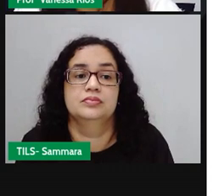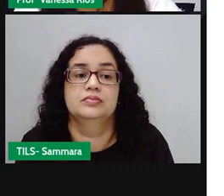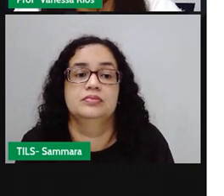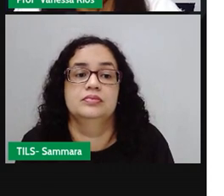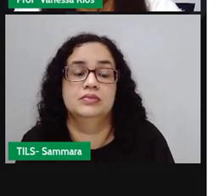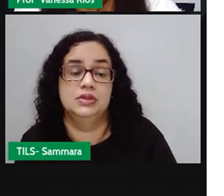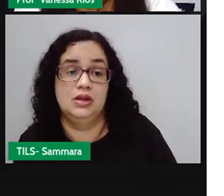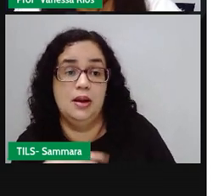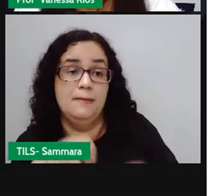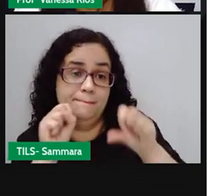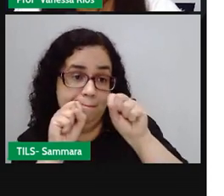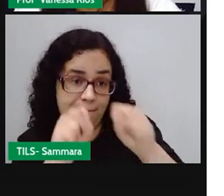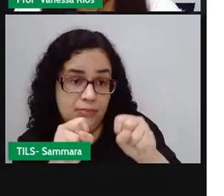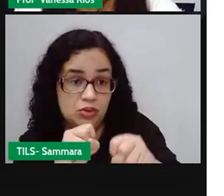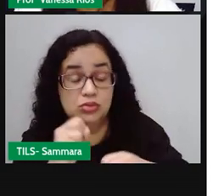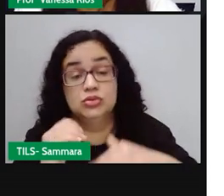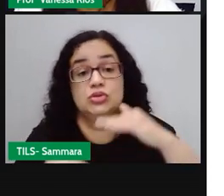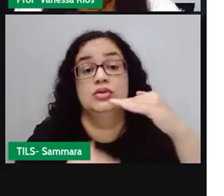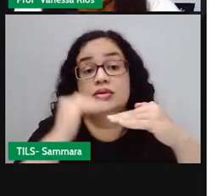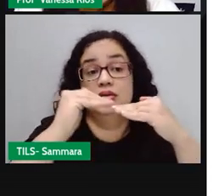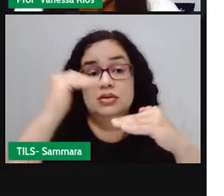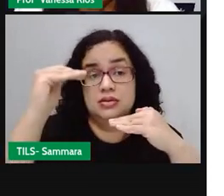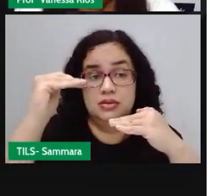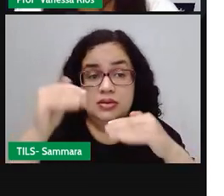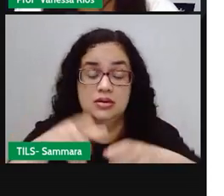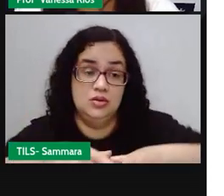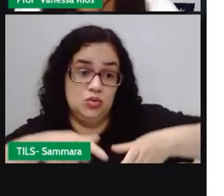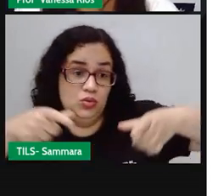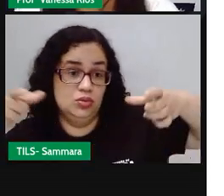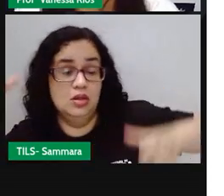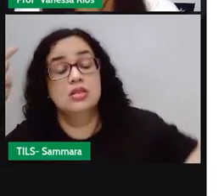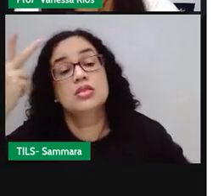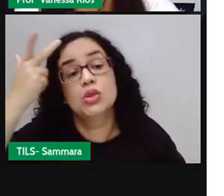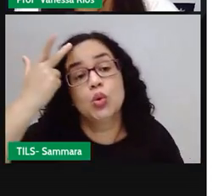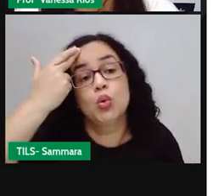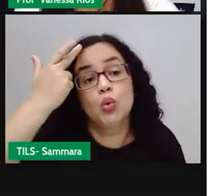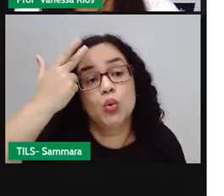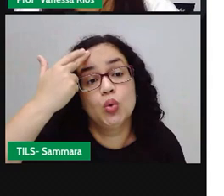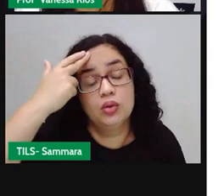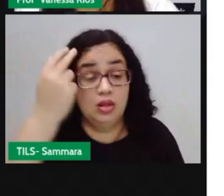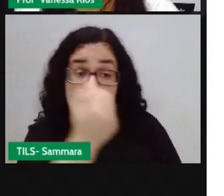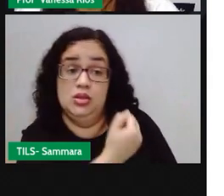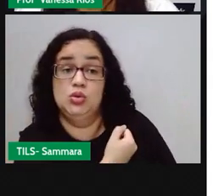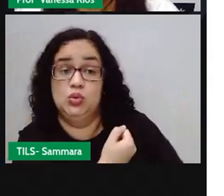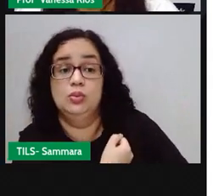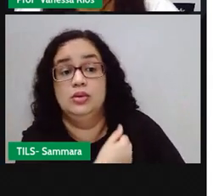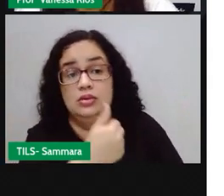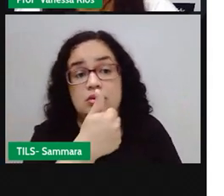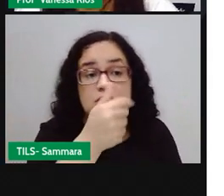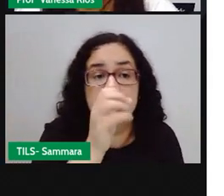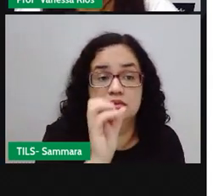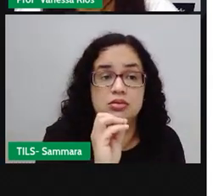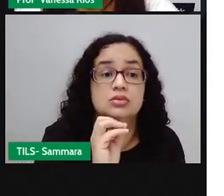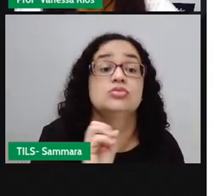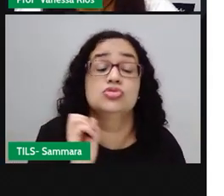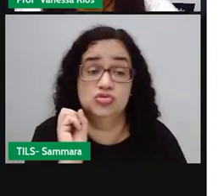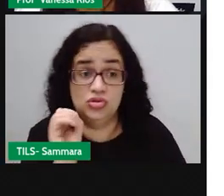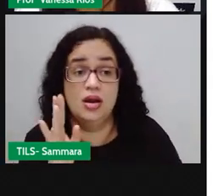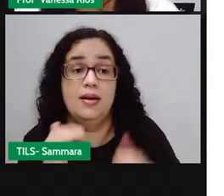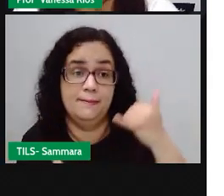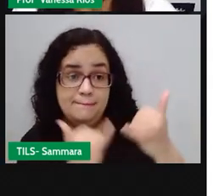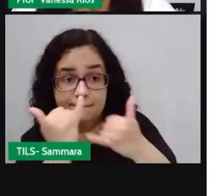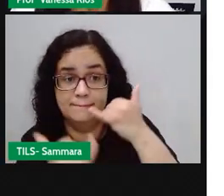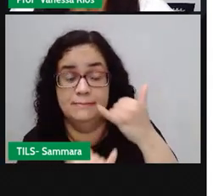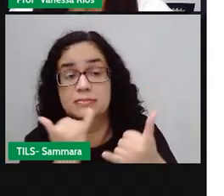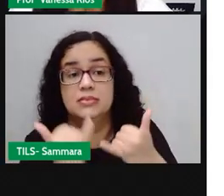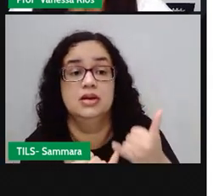A gente pode também crescer a amarelinha, né? Normalmente, a gente faz até o número 10. Mas eu já brinquei de amarelinha.